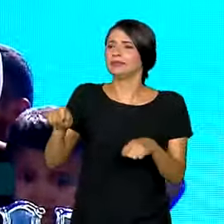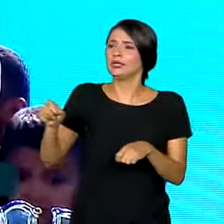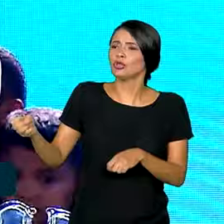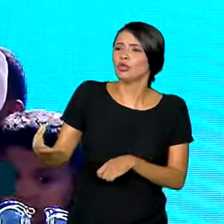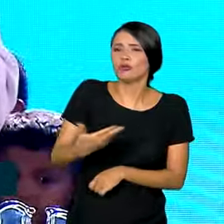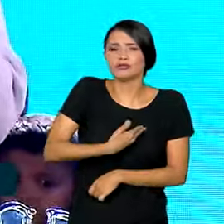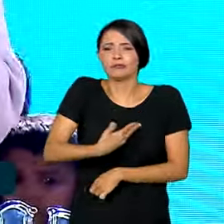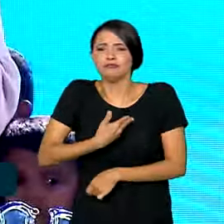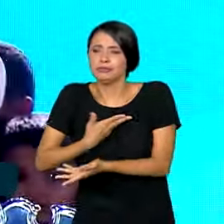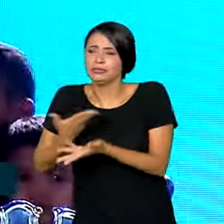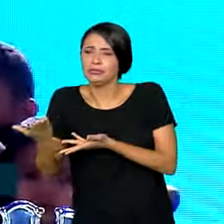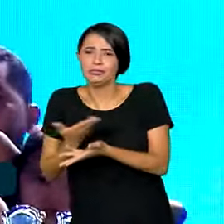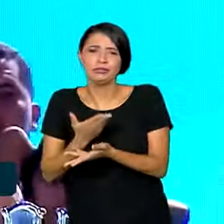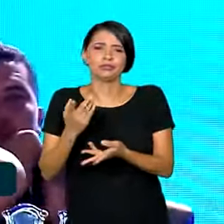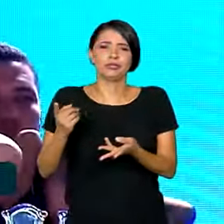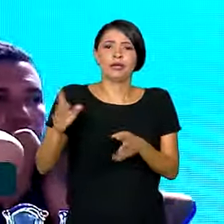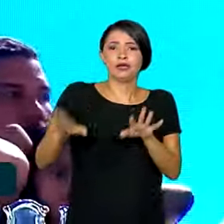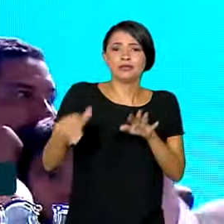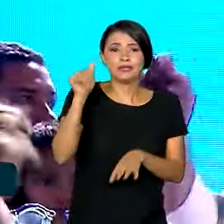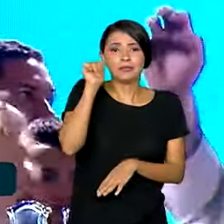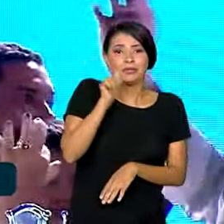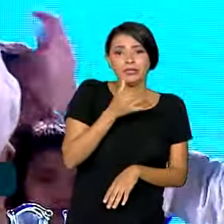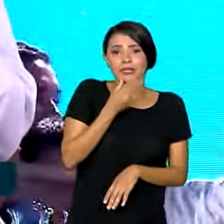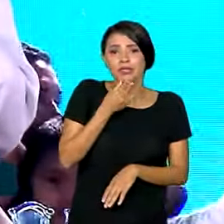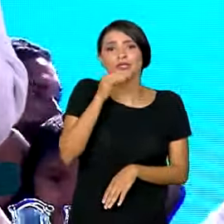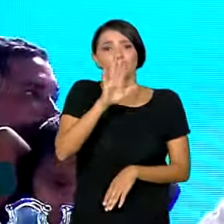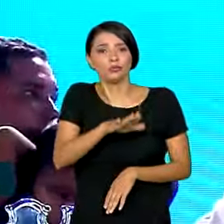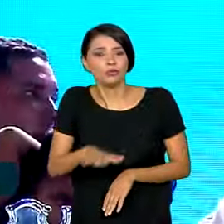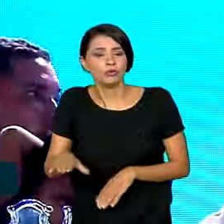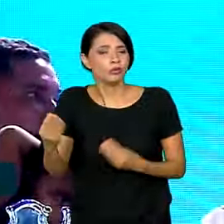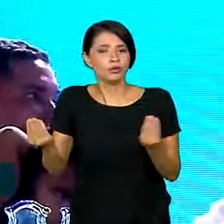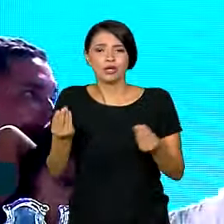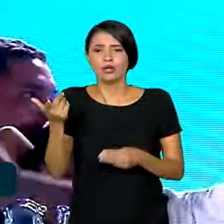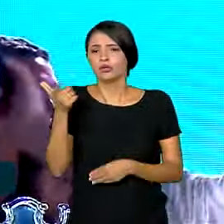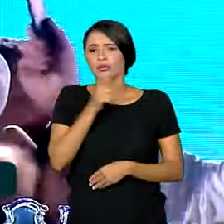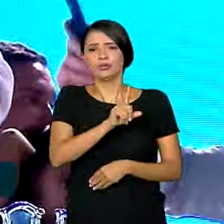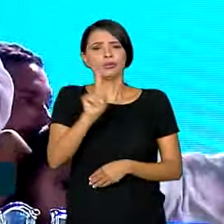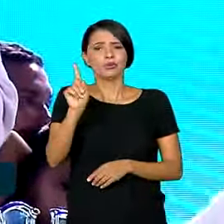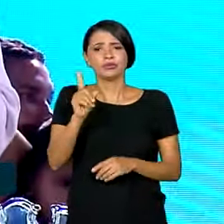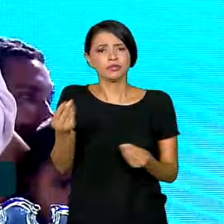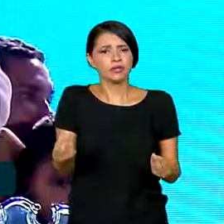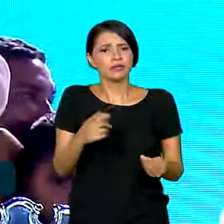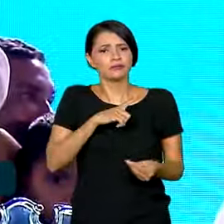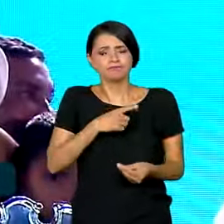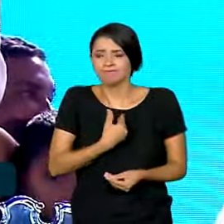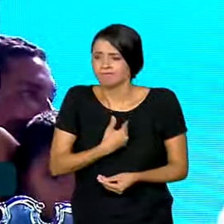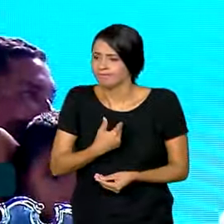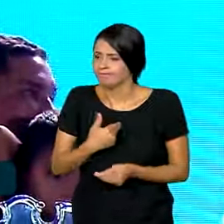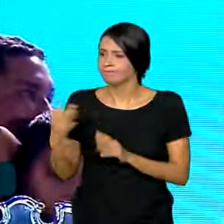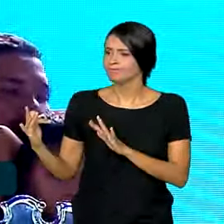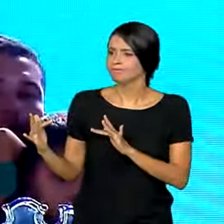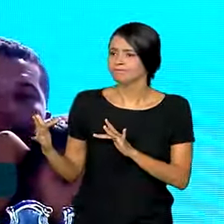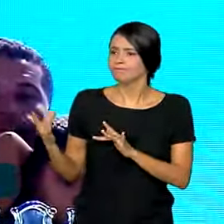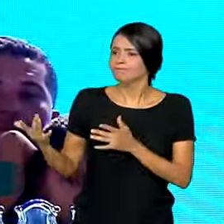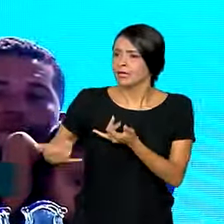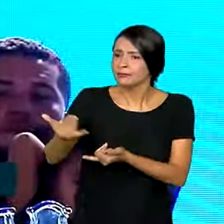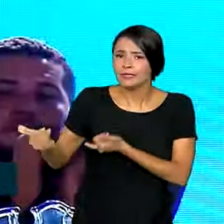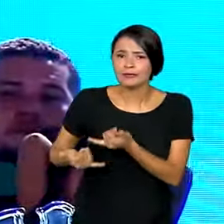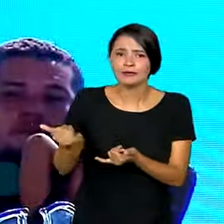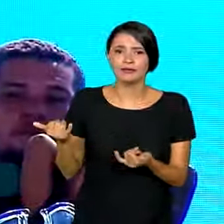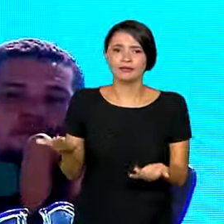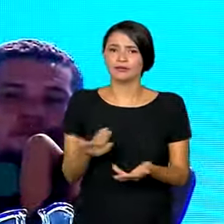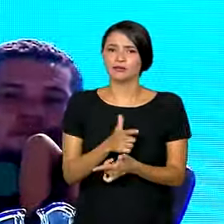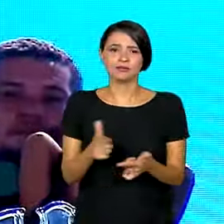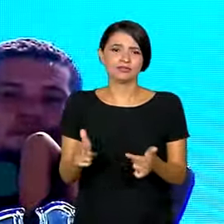amizades. Às vezes as nossas meninas e os nossos meninos não conseguem sequer ter um companheiro ou uma companheira pra brincar.